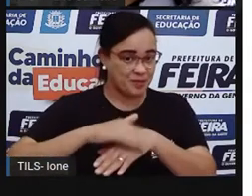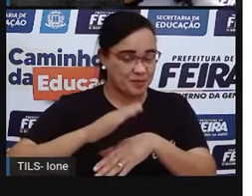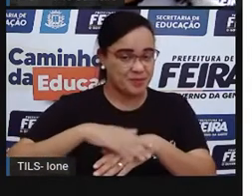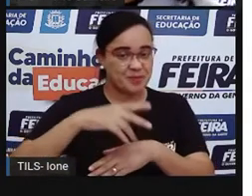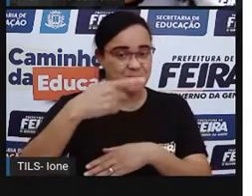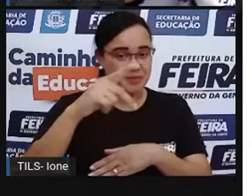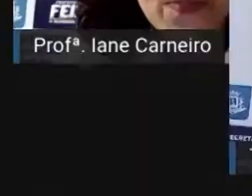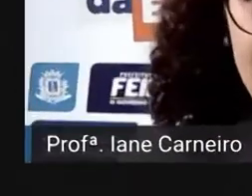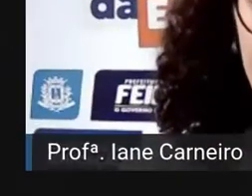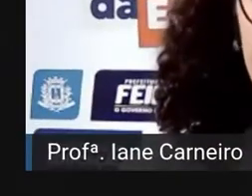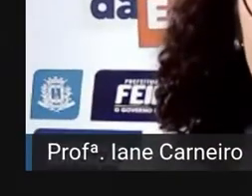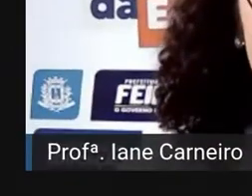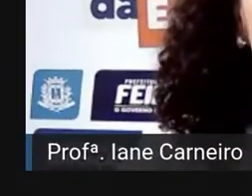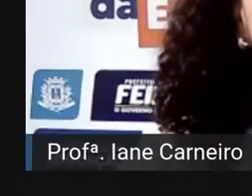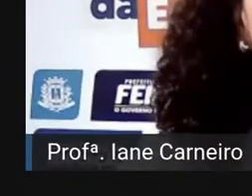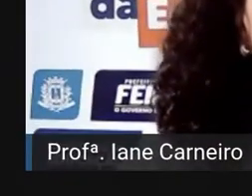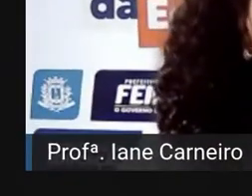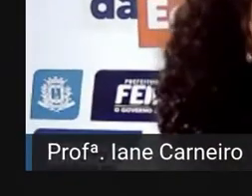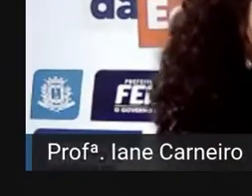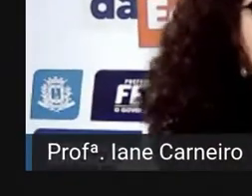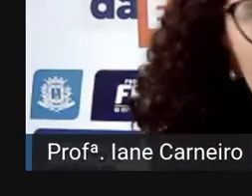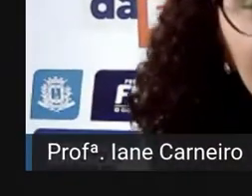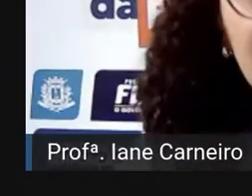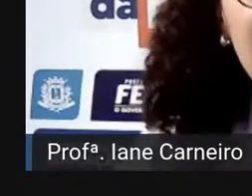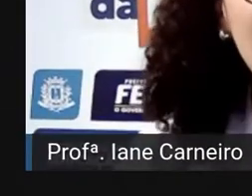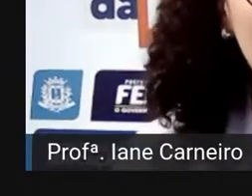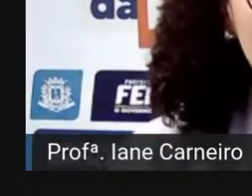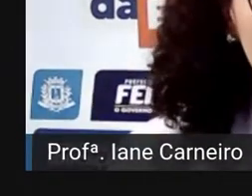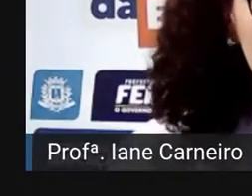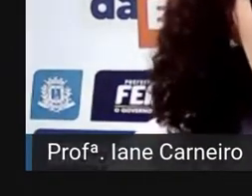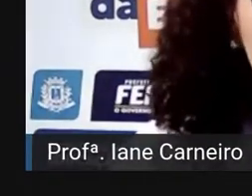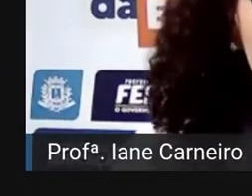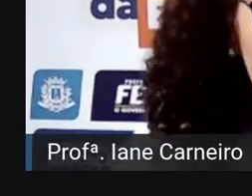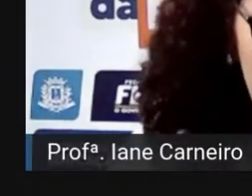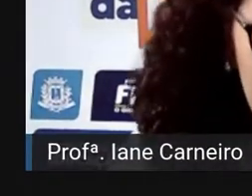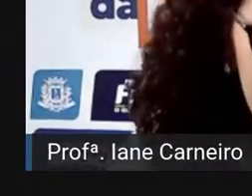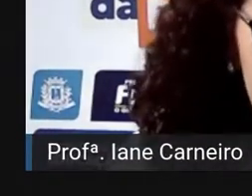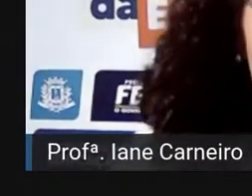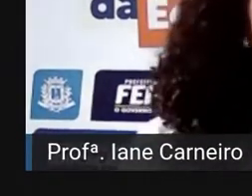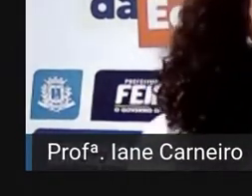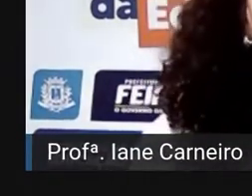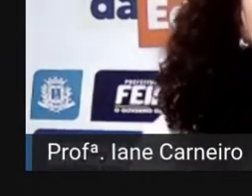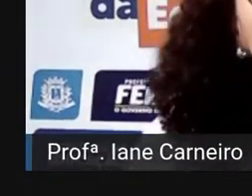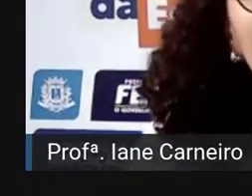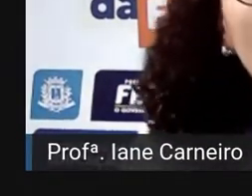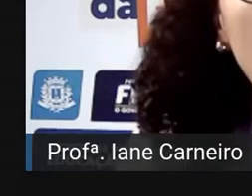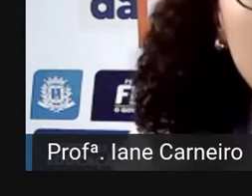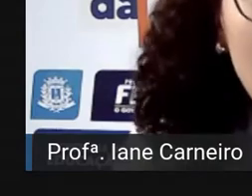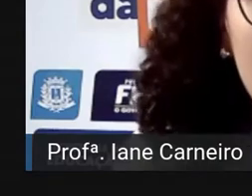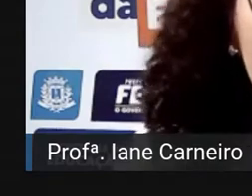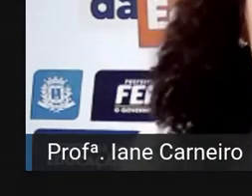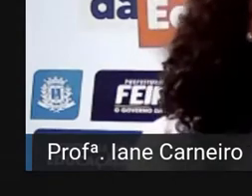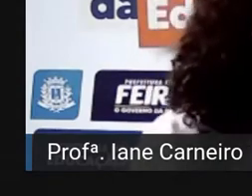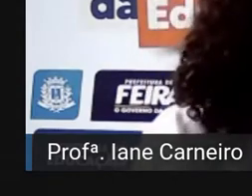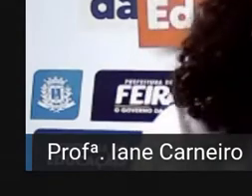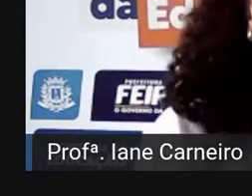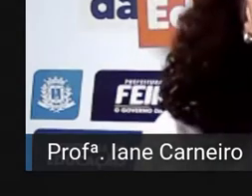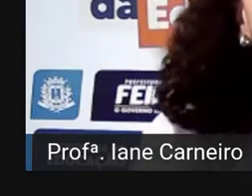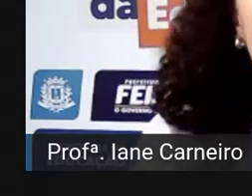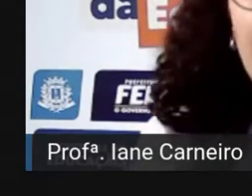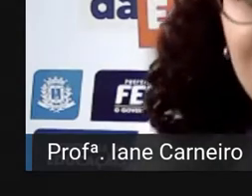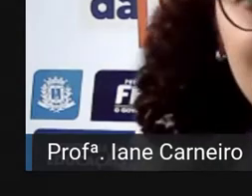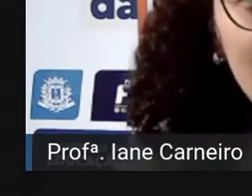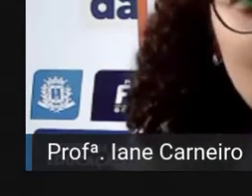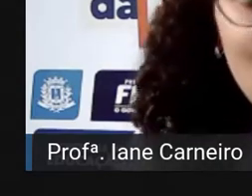Enfim. E aí, vocês curtiram essa história? Vocês concordam com a autora de que o dia